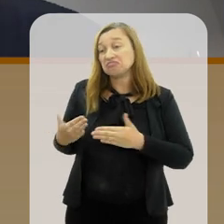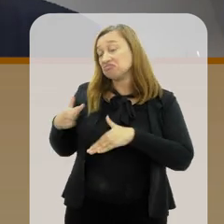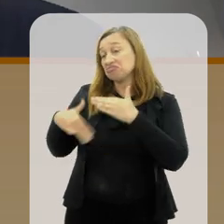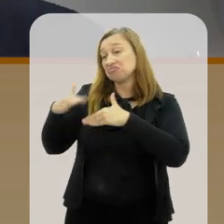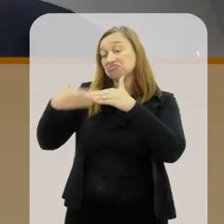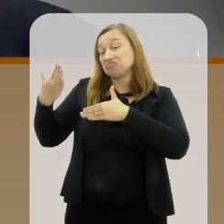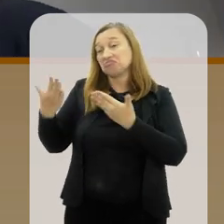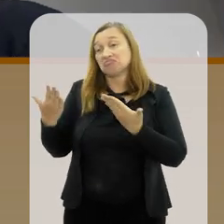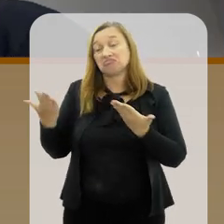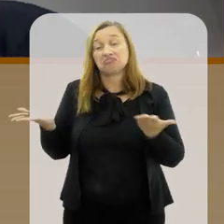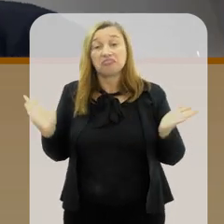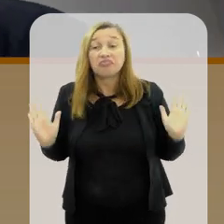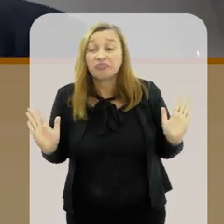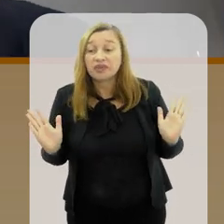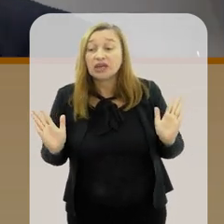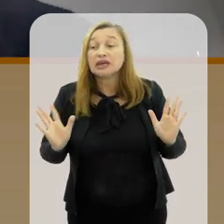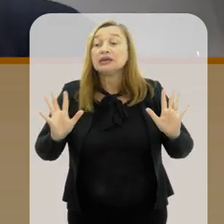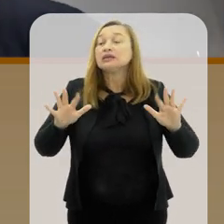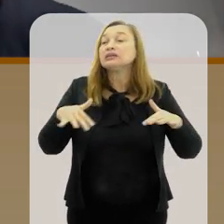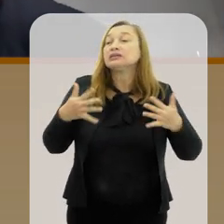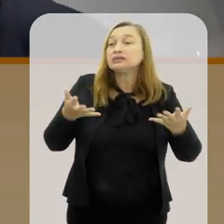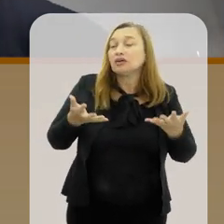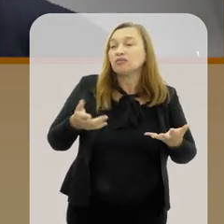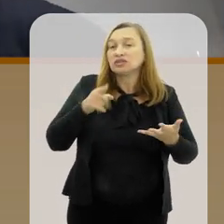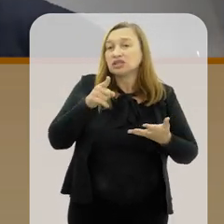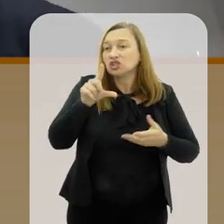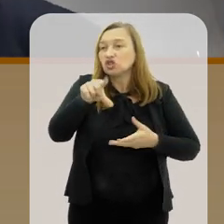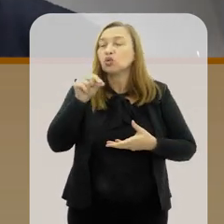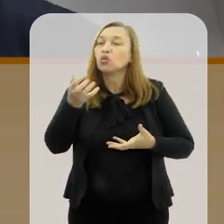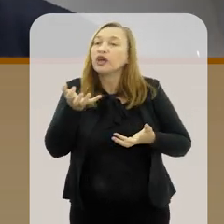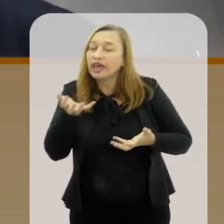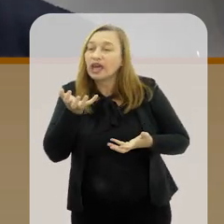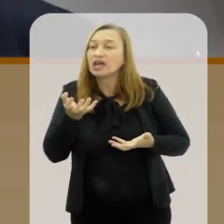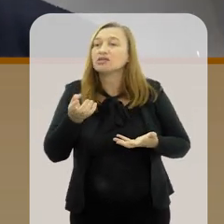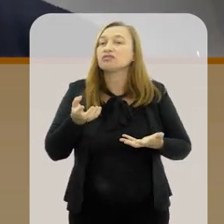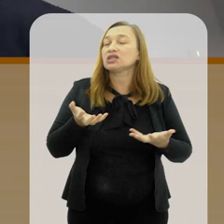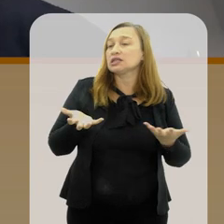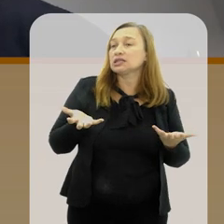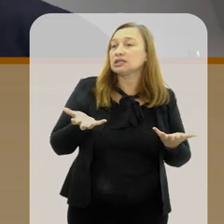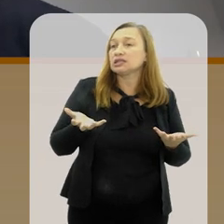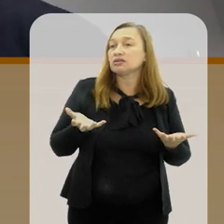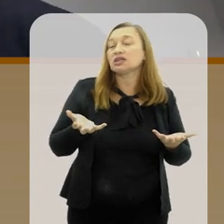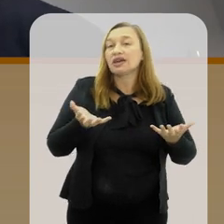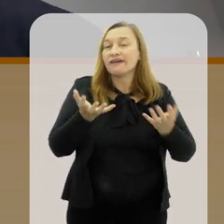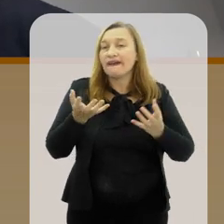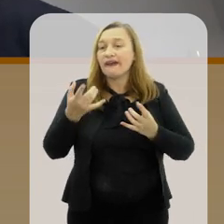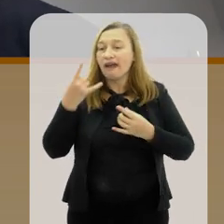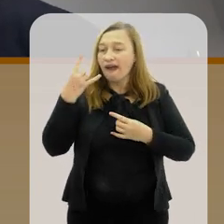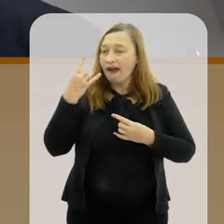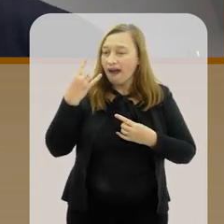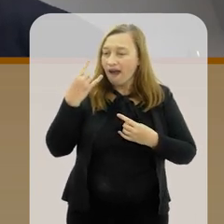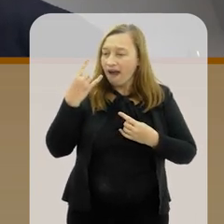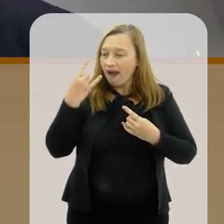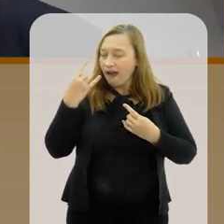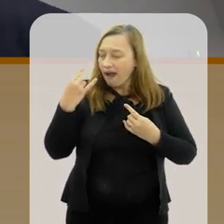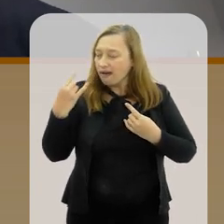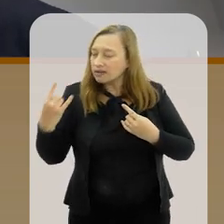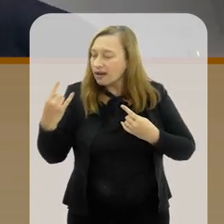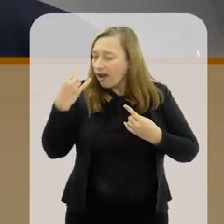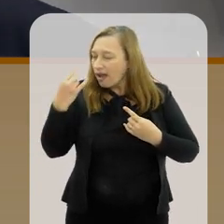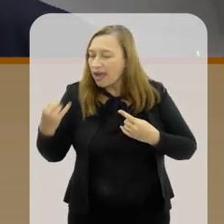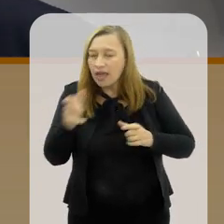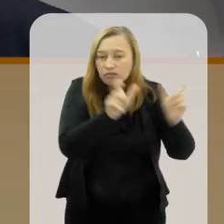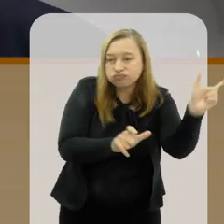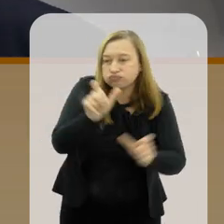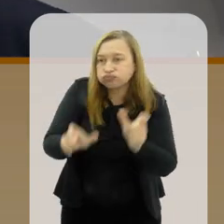são escolhas. Então, você tem que decidir o que você quer. Se você quiser atrair pessoas,